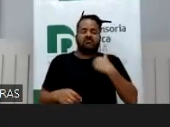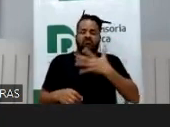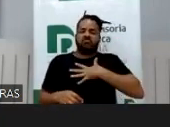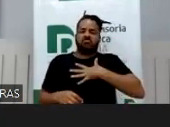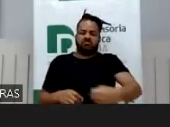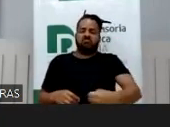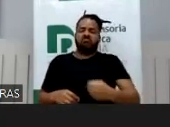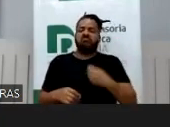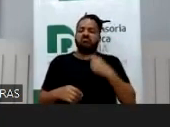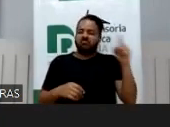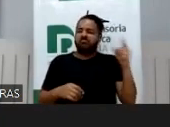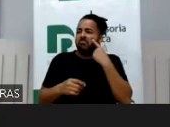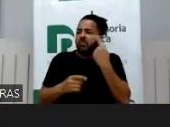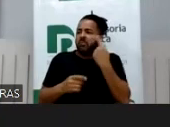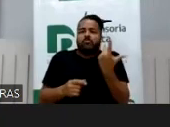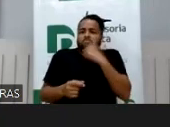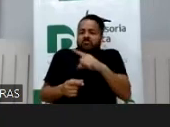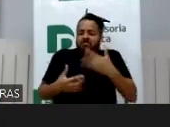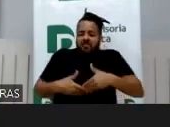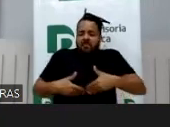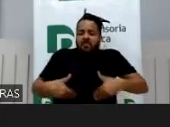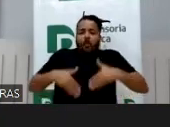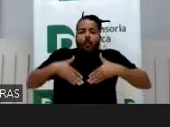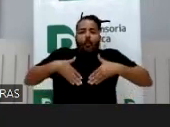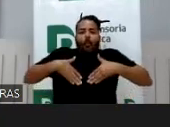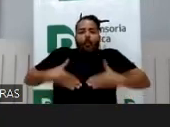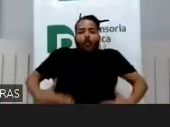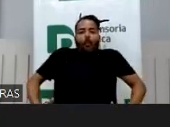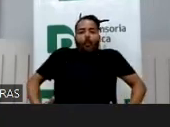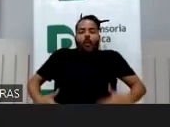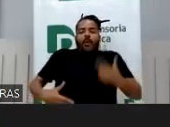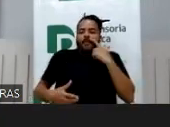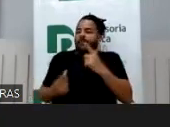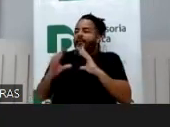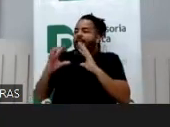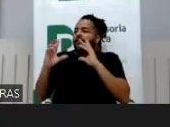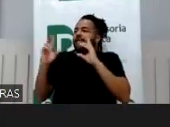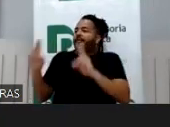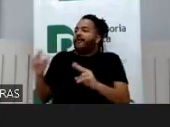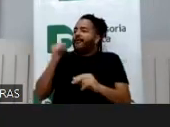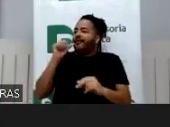de ter a barriga que ela tinha. Quem ela ia ser na vida com aquela barriga no mundo da Gabriela Pugliese?